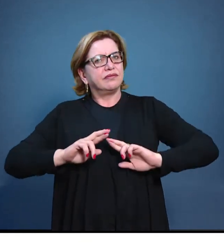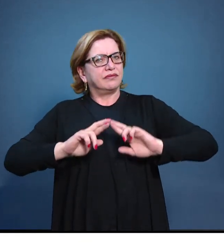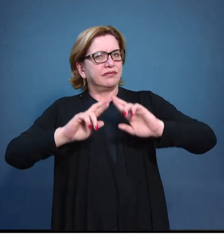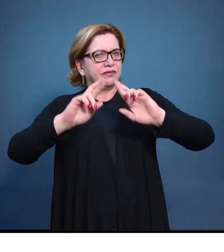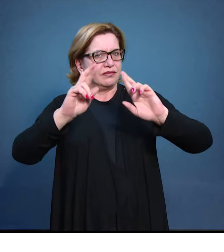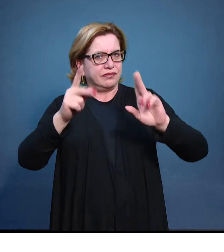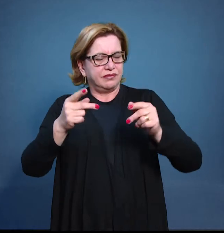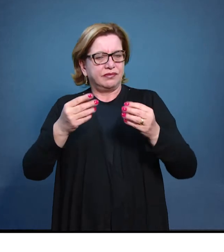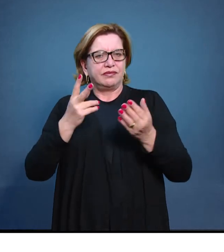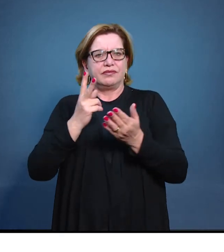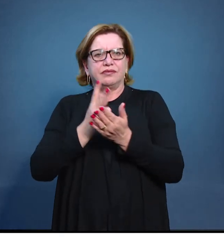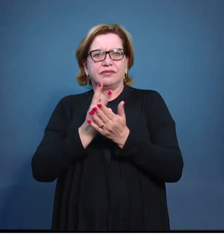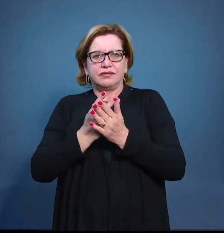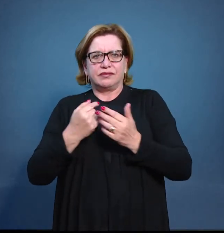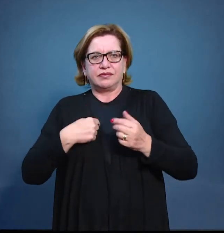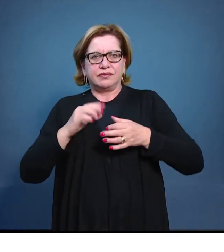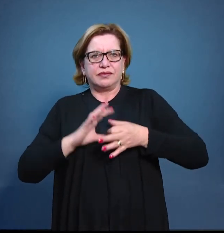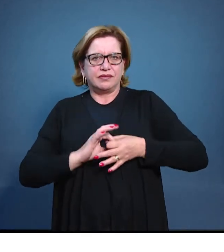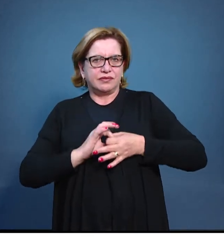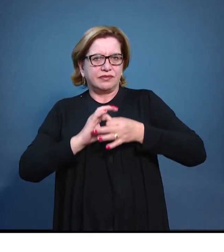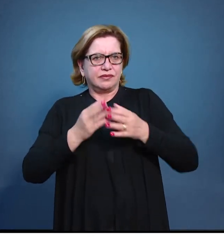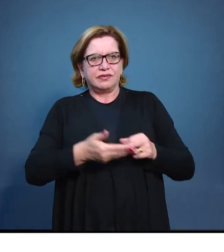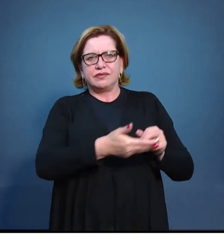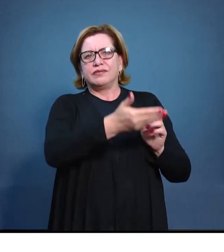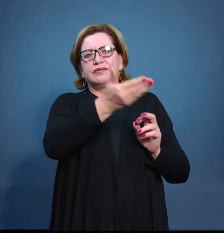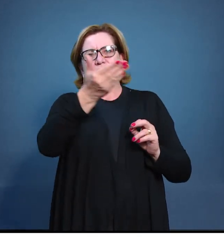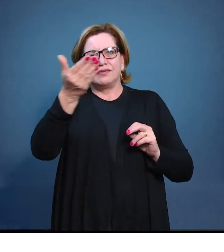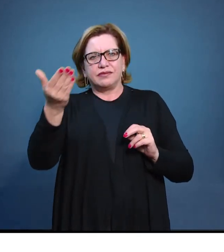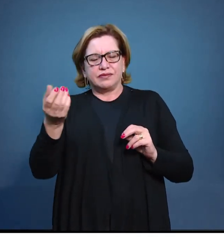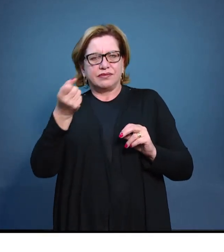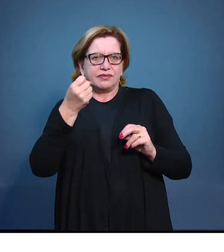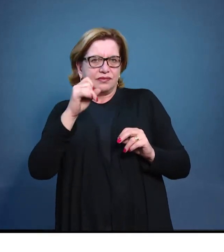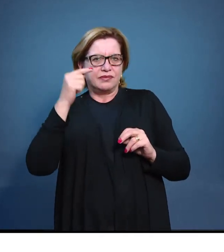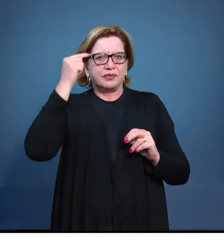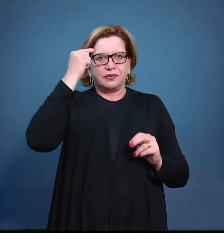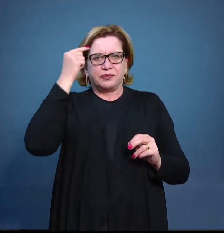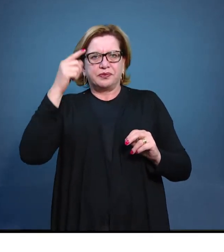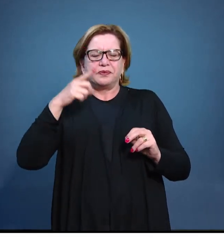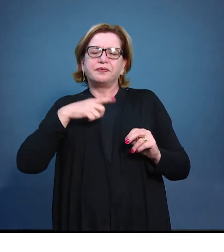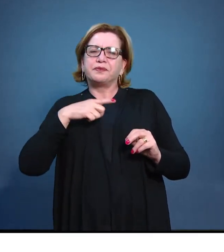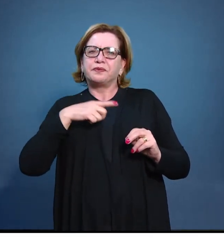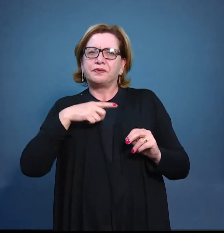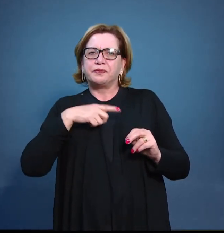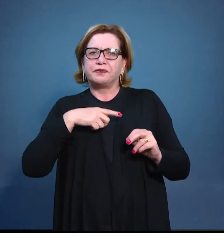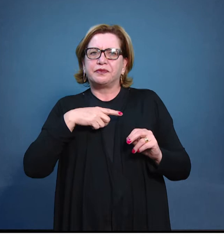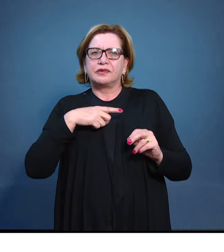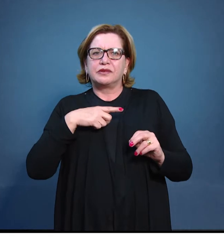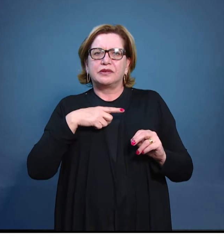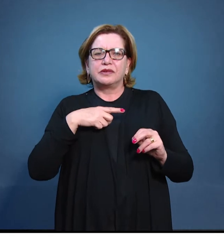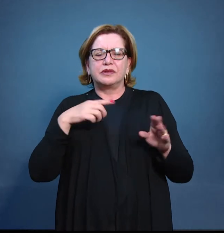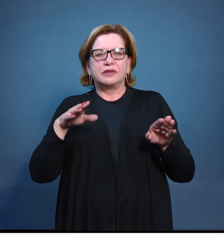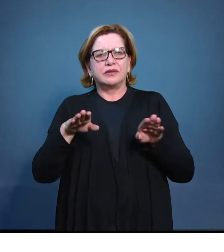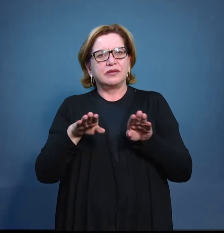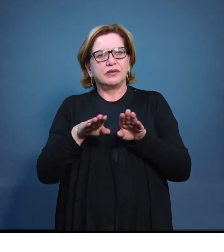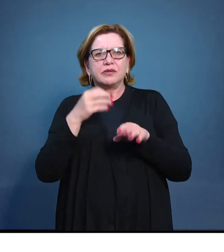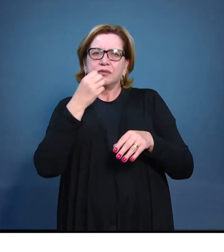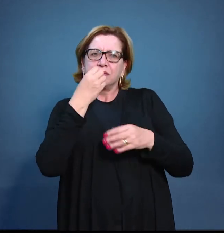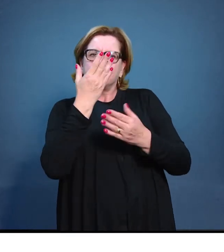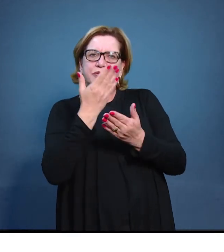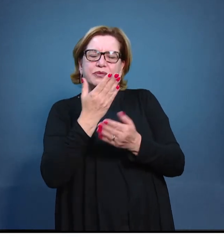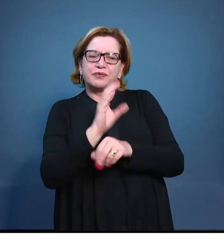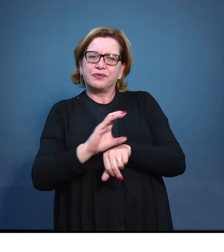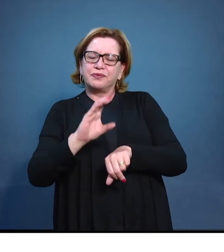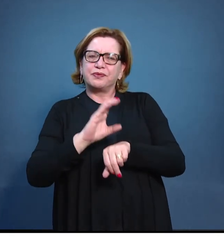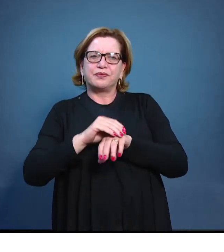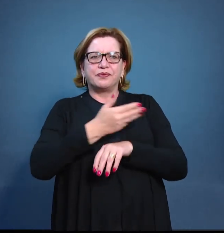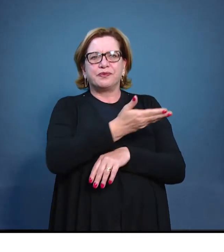Estarei à disposição de todos para tirar as dúvidas que porventura possam existir e bom curso para